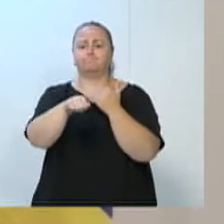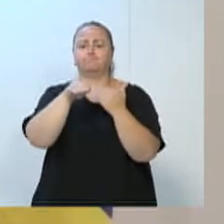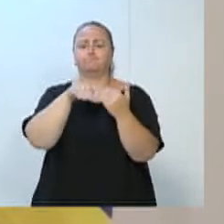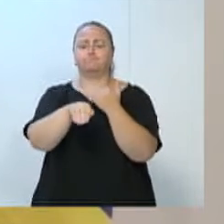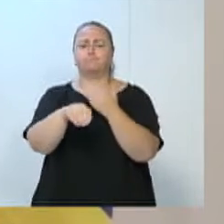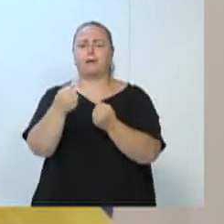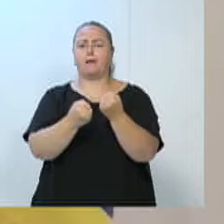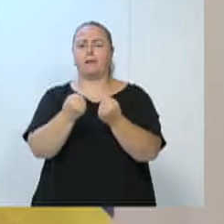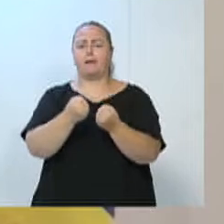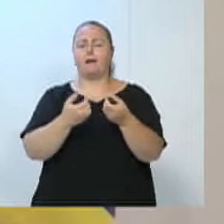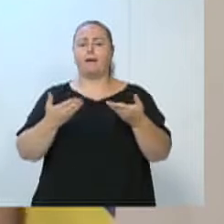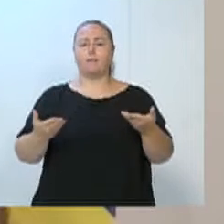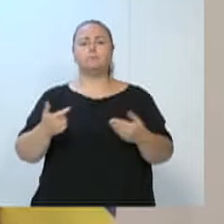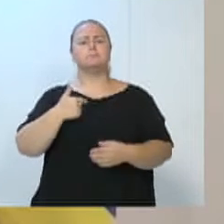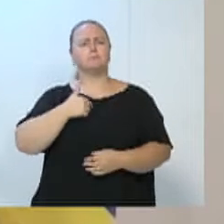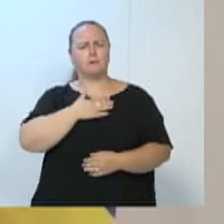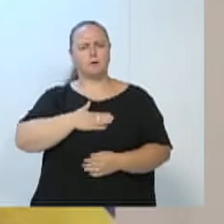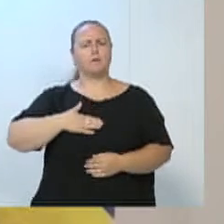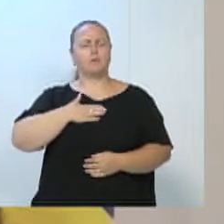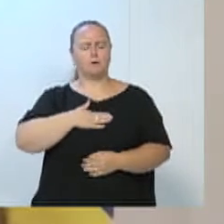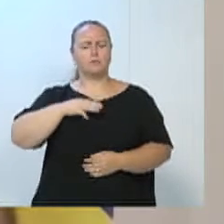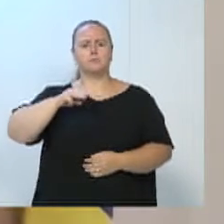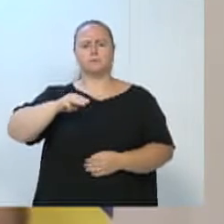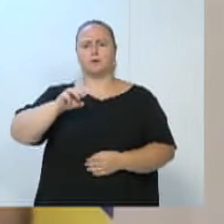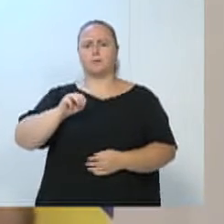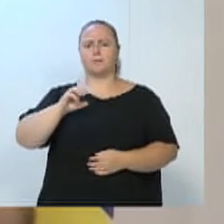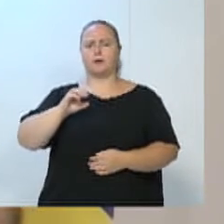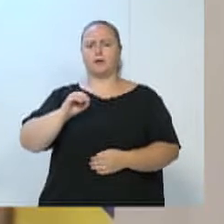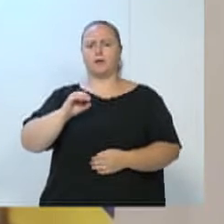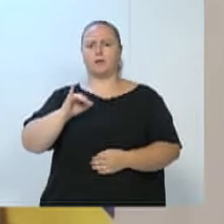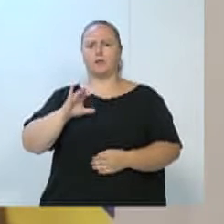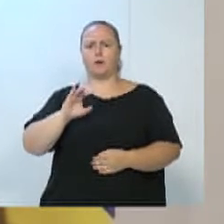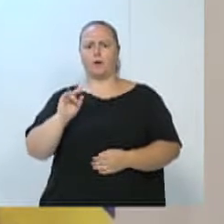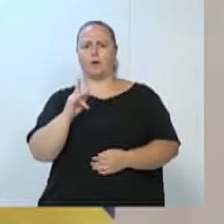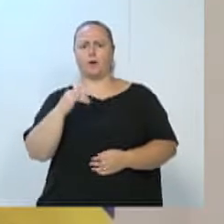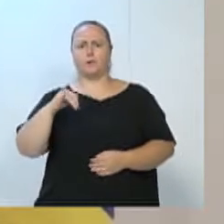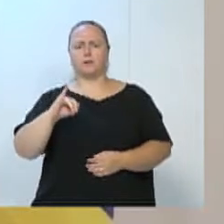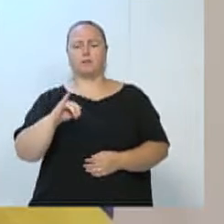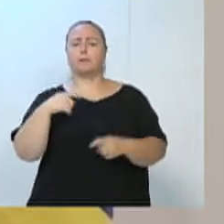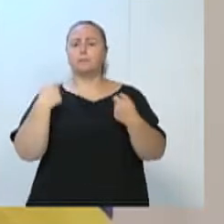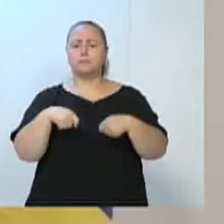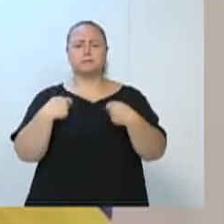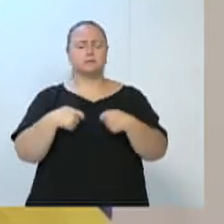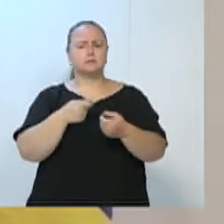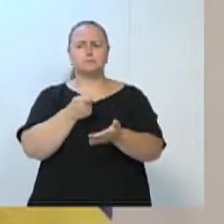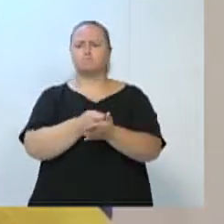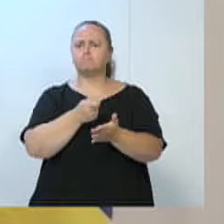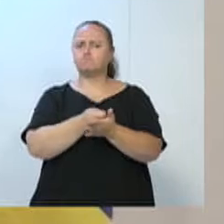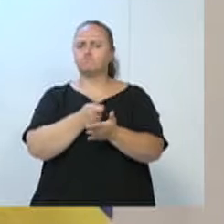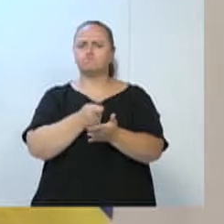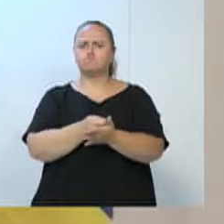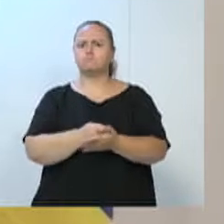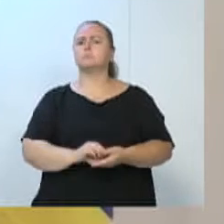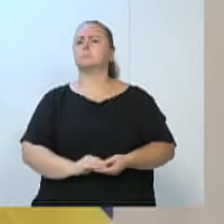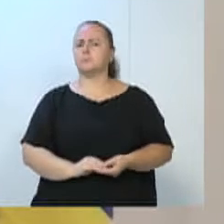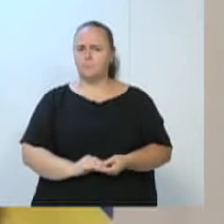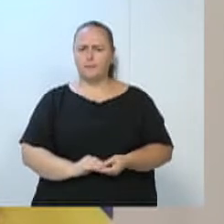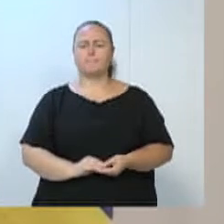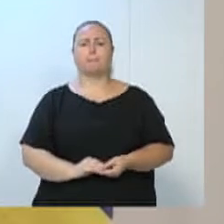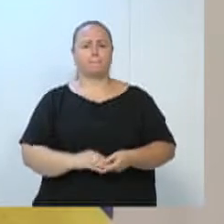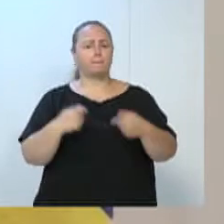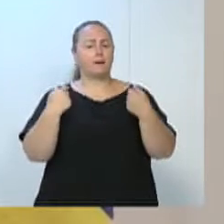gosto muito do Maior, que elogia o trabalho dele como secretário, mas precisa ser feito com maior rigor, Pedro Maurício Gol, precisa. Precisa ser